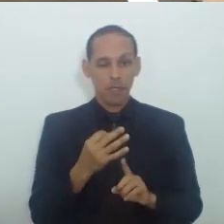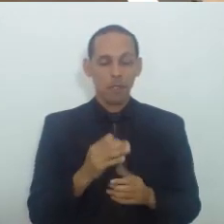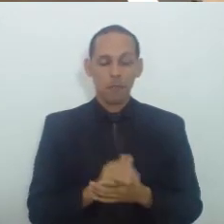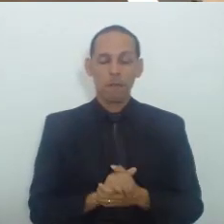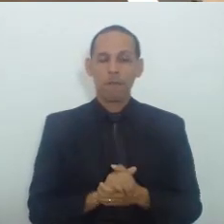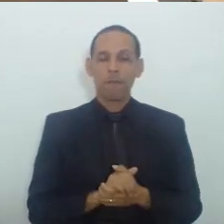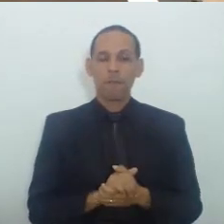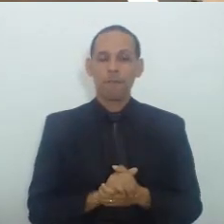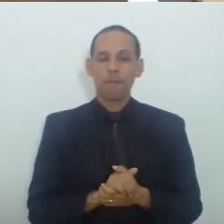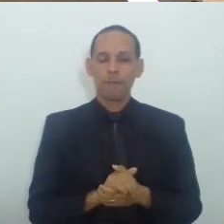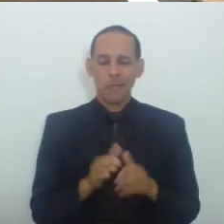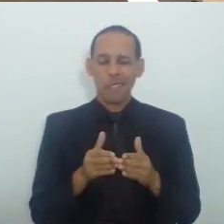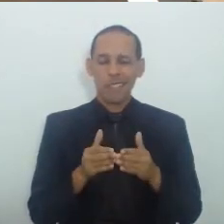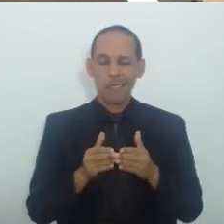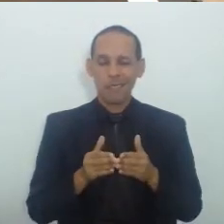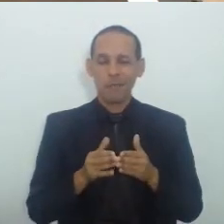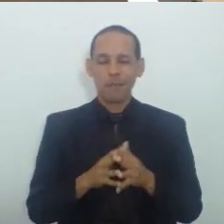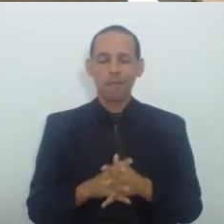Pela ordem